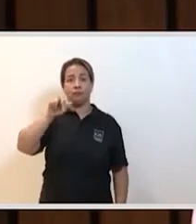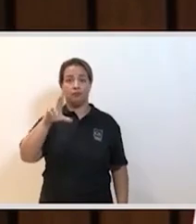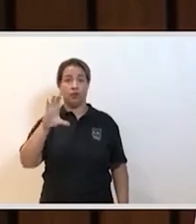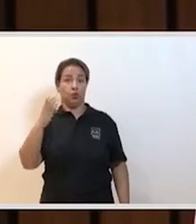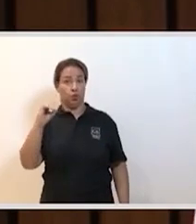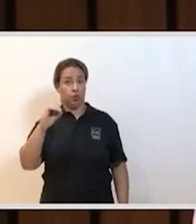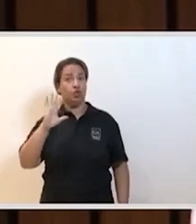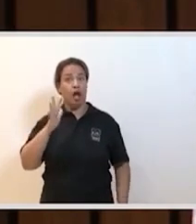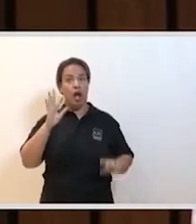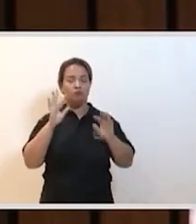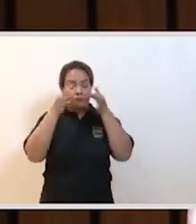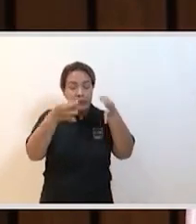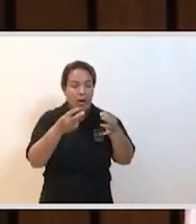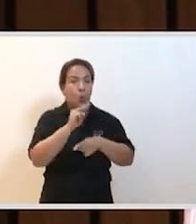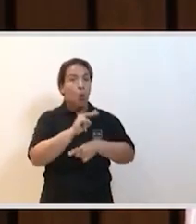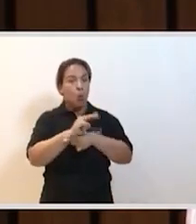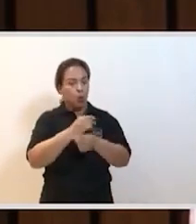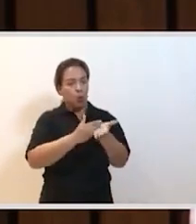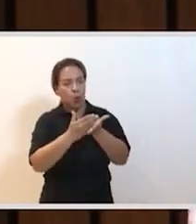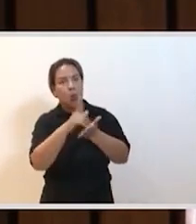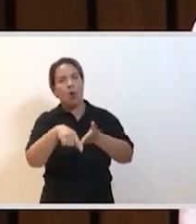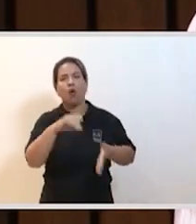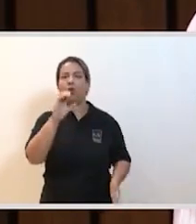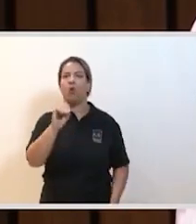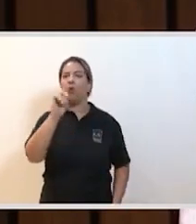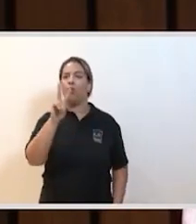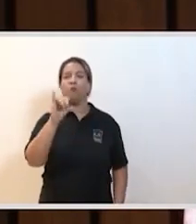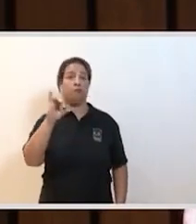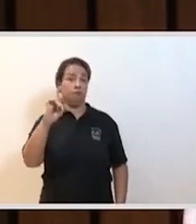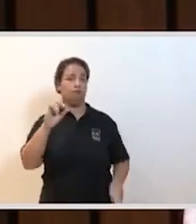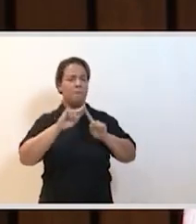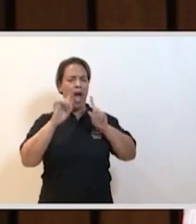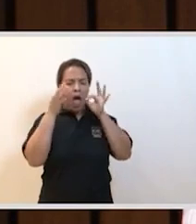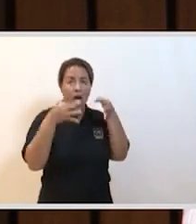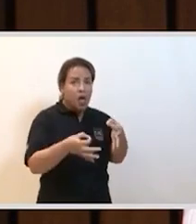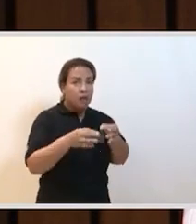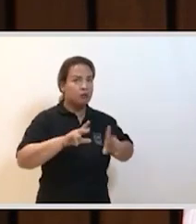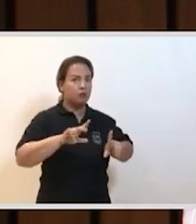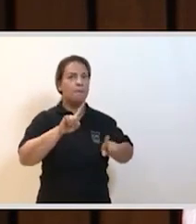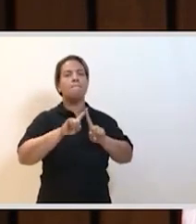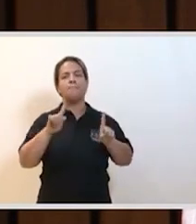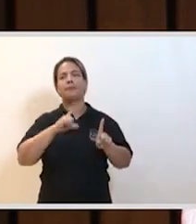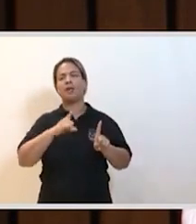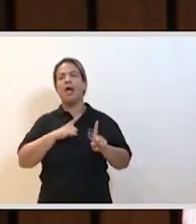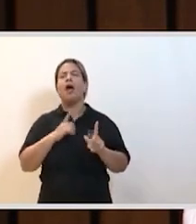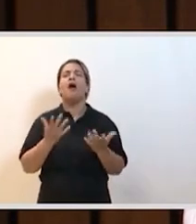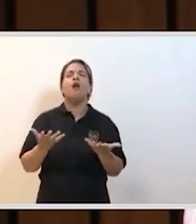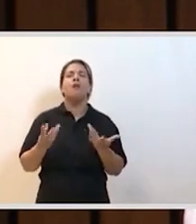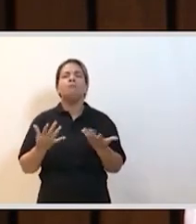atenção primária e Covid, mas eu não vou me ater tanto a ela. Eu vou colocar mais alguns